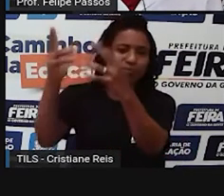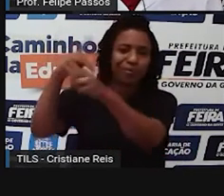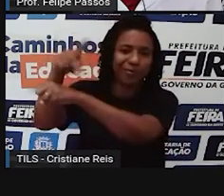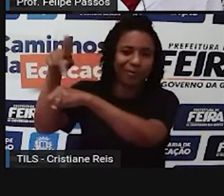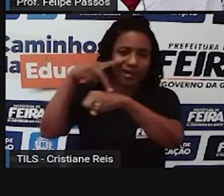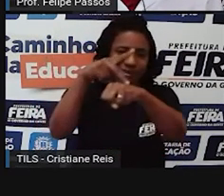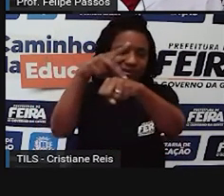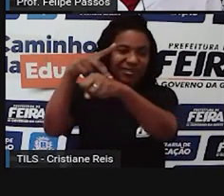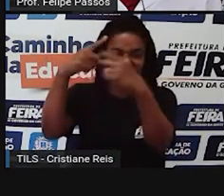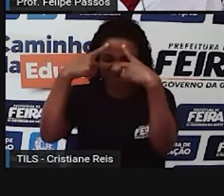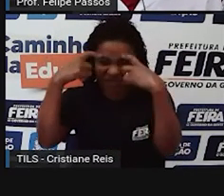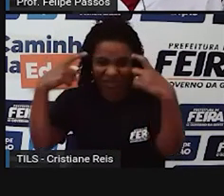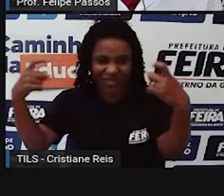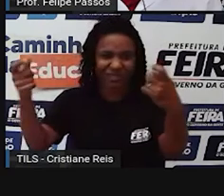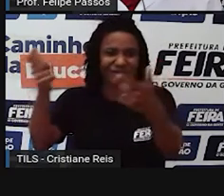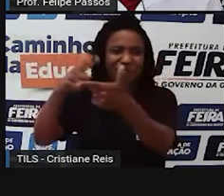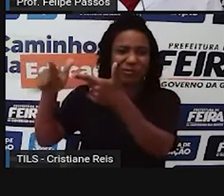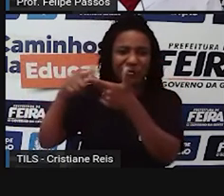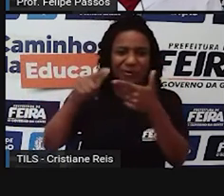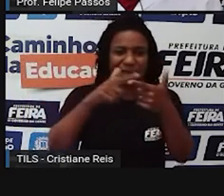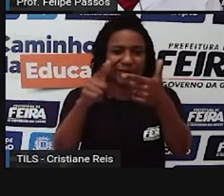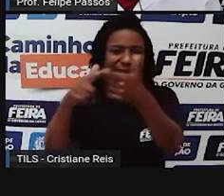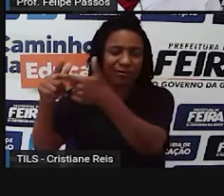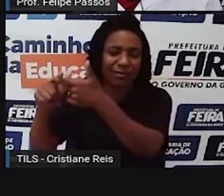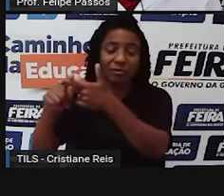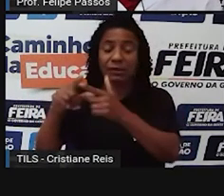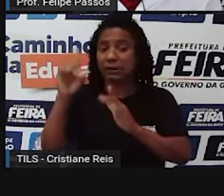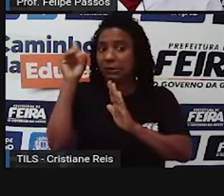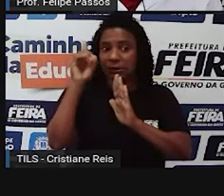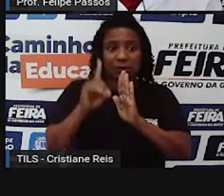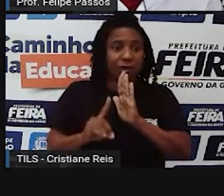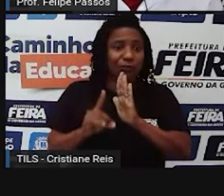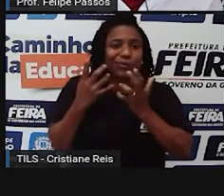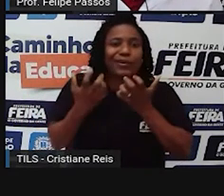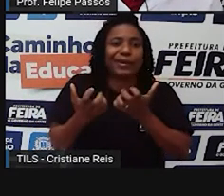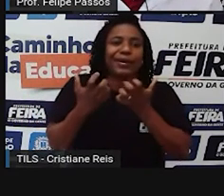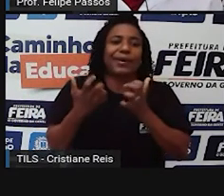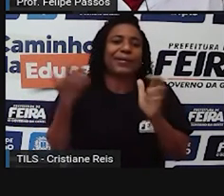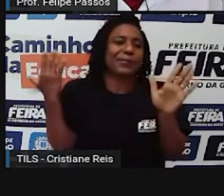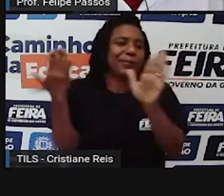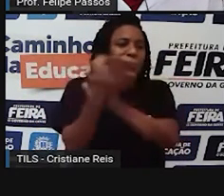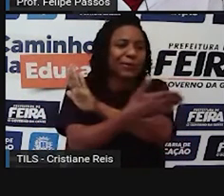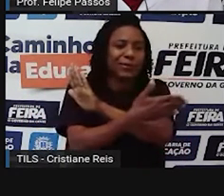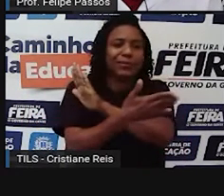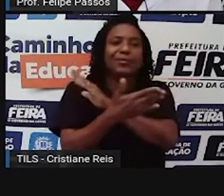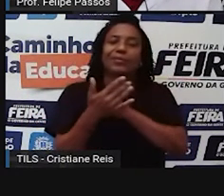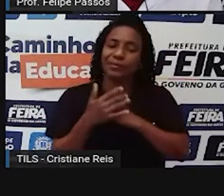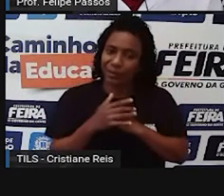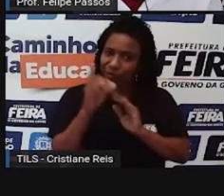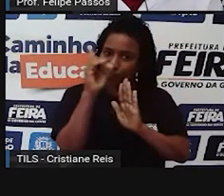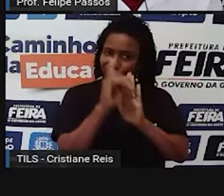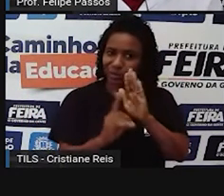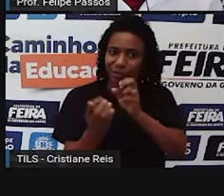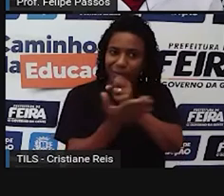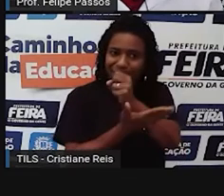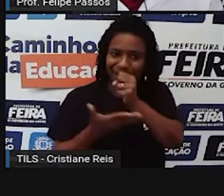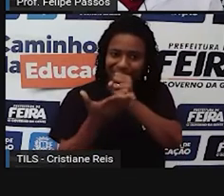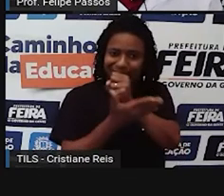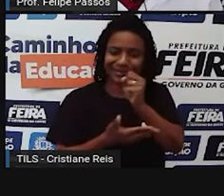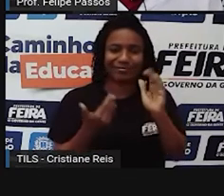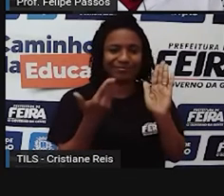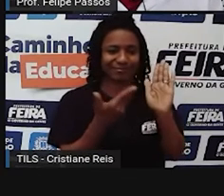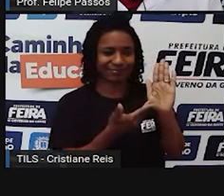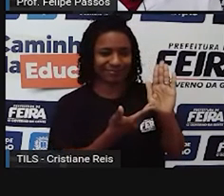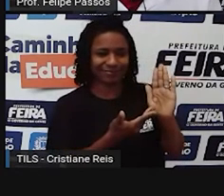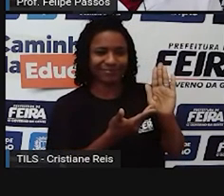se é um sistema violento, as pessoas deveriam ter direito a sair dali. É um direito básico, não é verdade? Daí